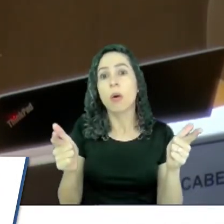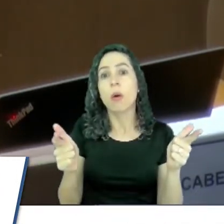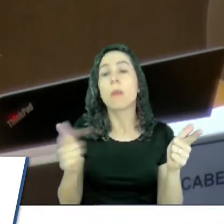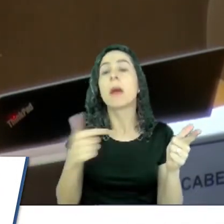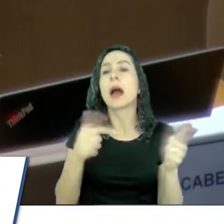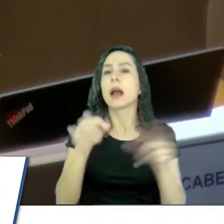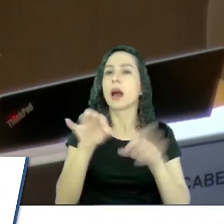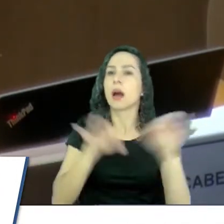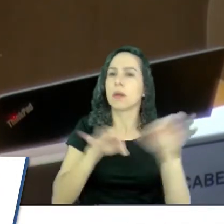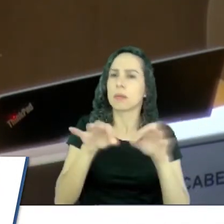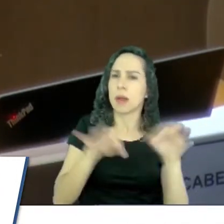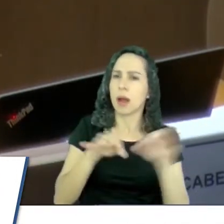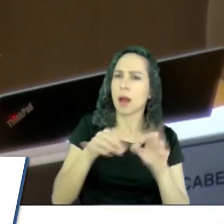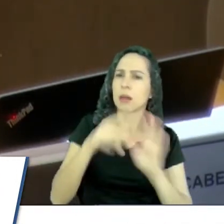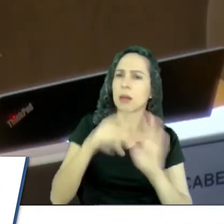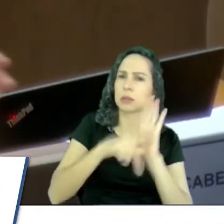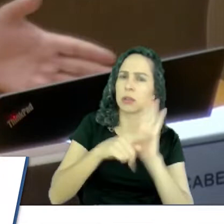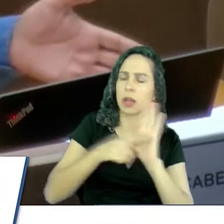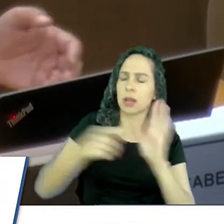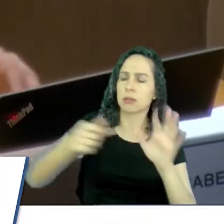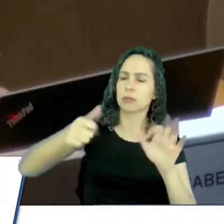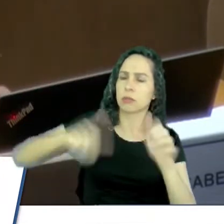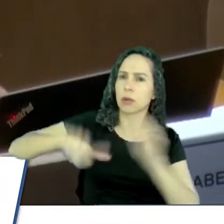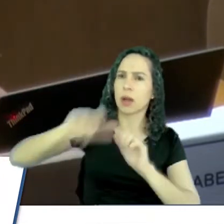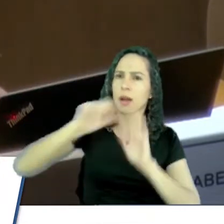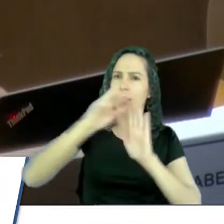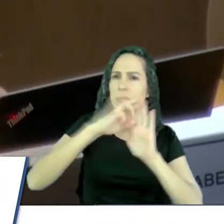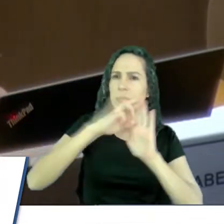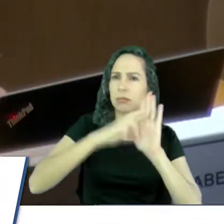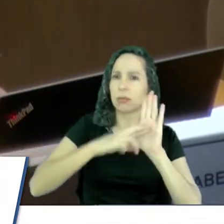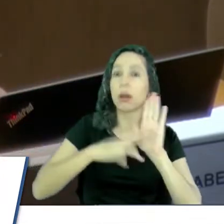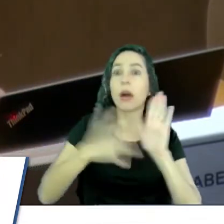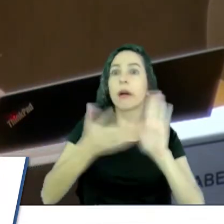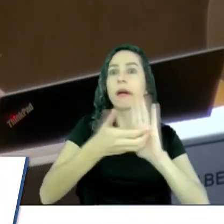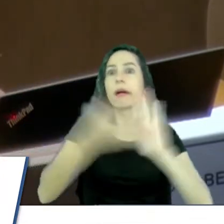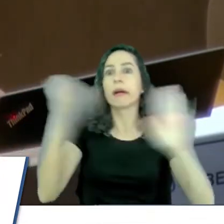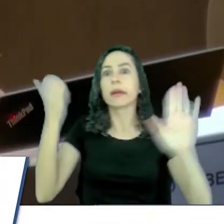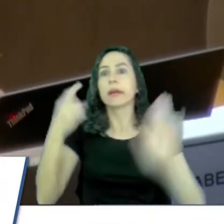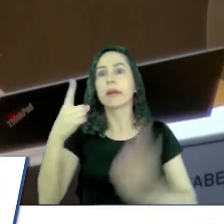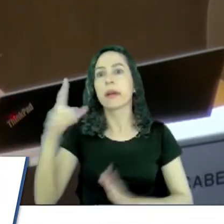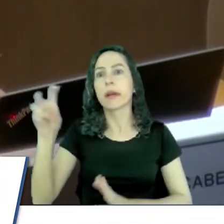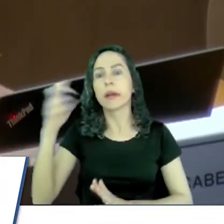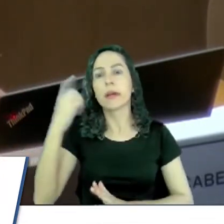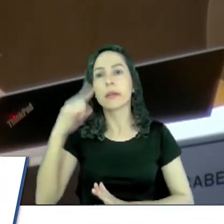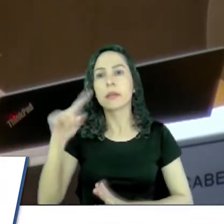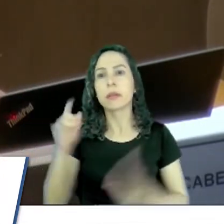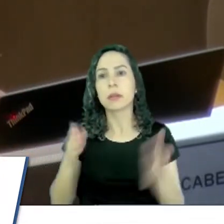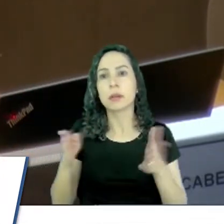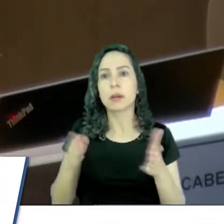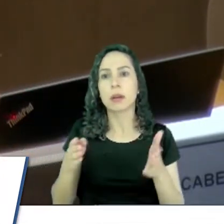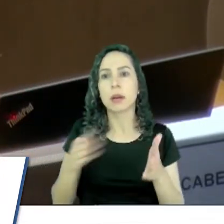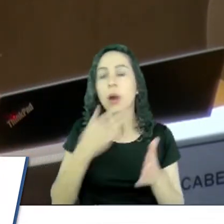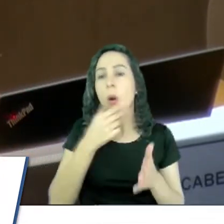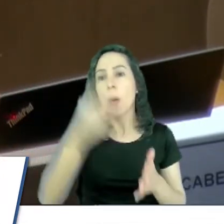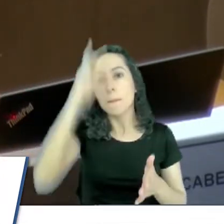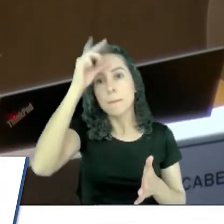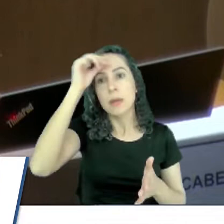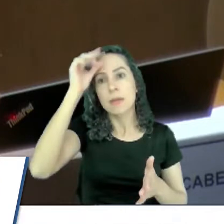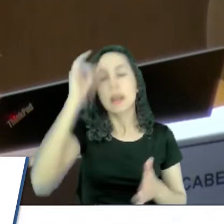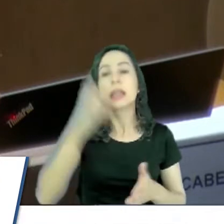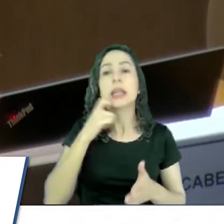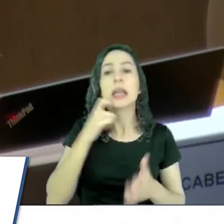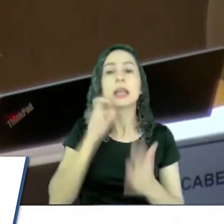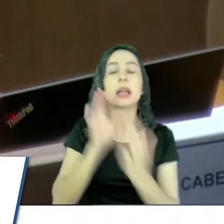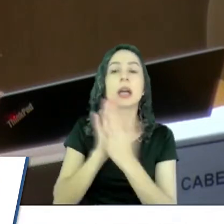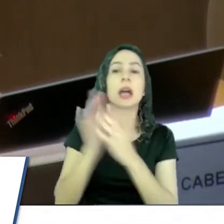fizeram as transferências dentro da prefeitura, agora quer ir lá e tirar dentro de 15 dias. O prefeito, nós tivemos reunião com ele sexta-feira, ele